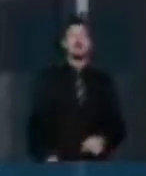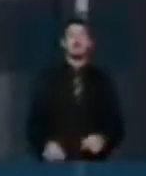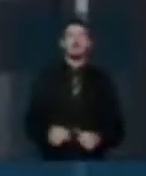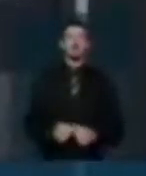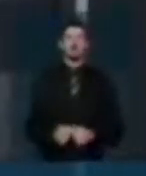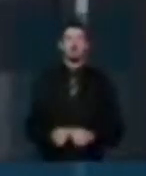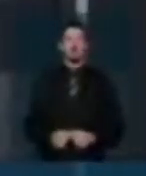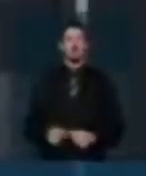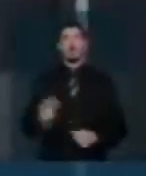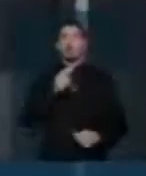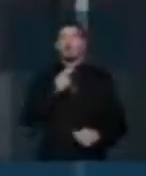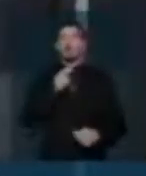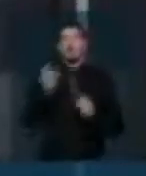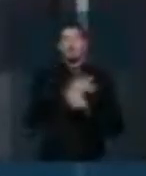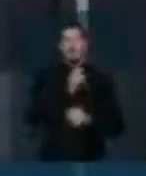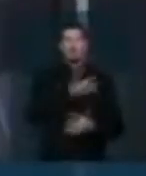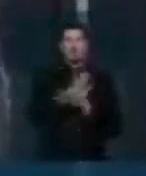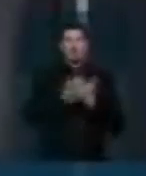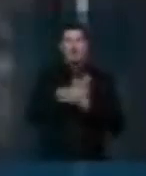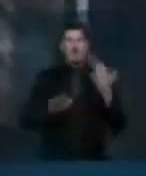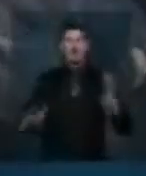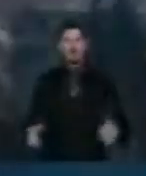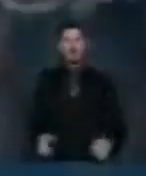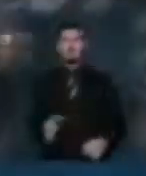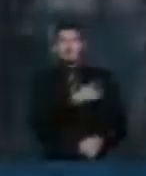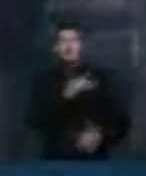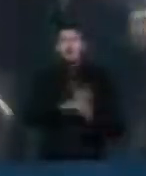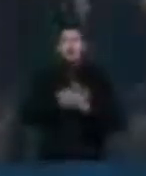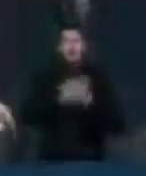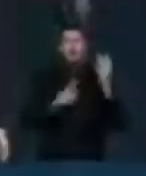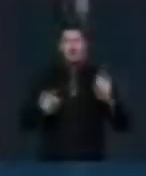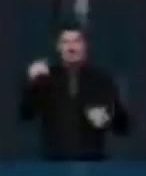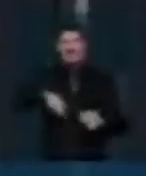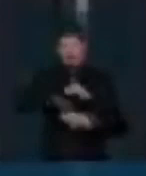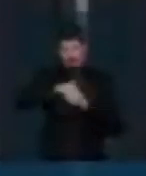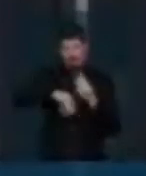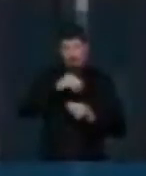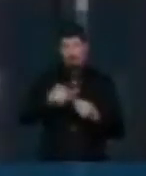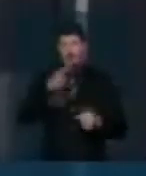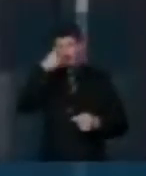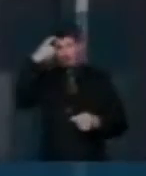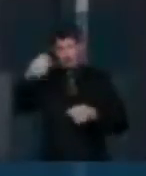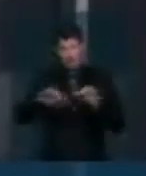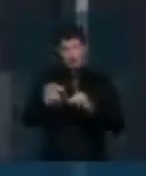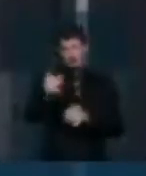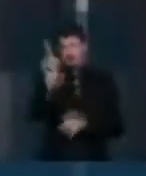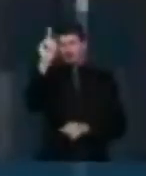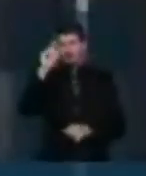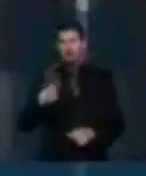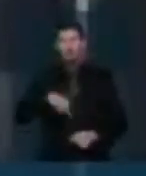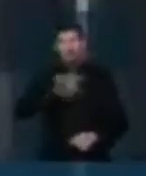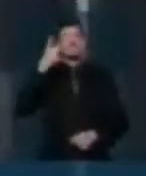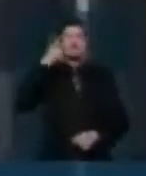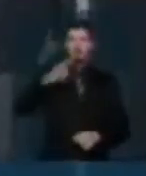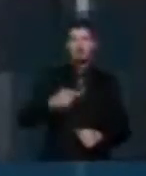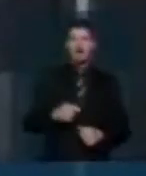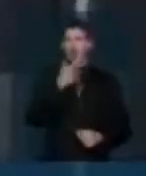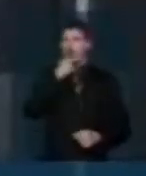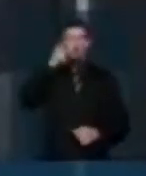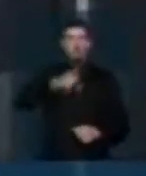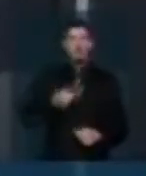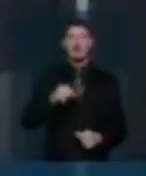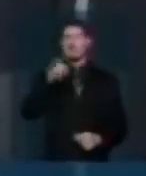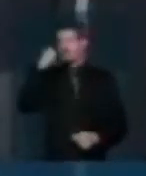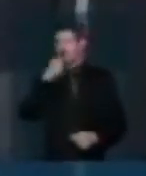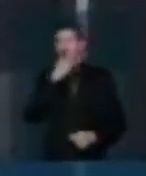Não temos que ter medo, não temos a temer. Ninguém aqui é envolvido com crime organizado. Somos deputados e deputadas e